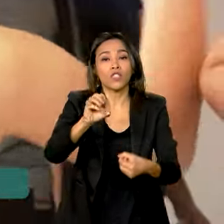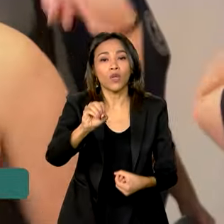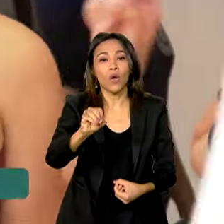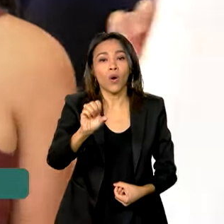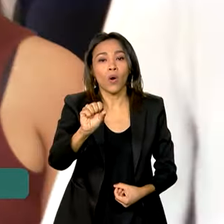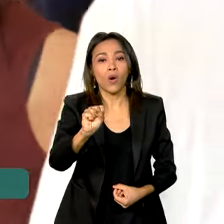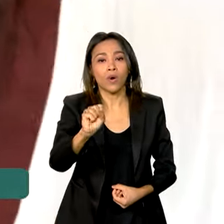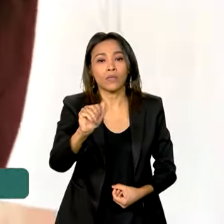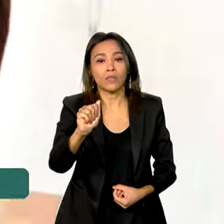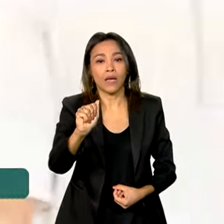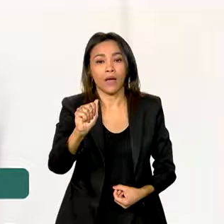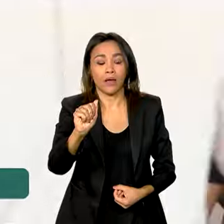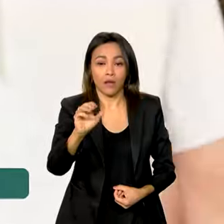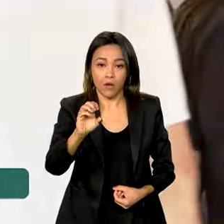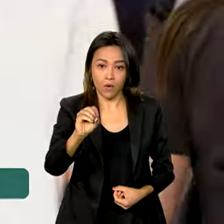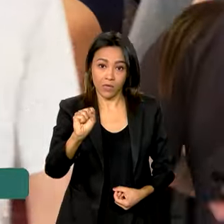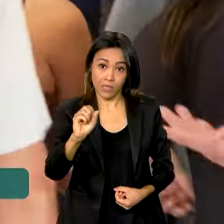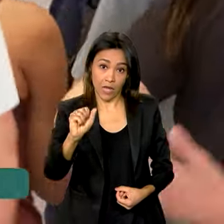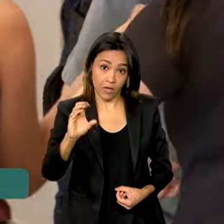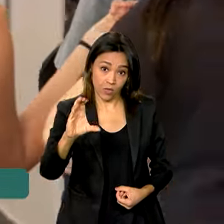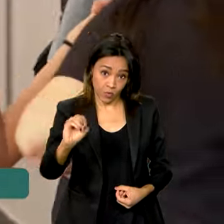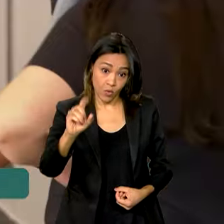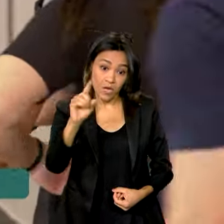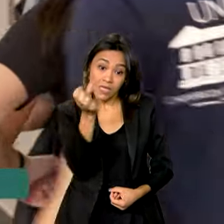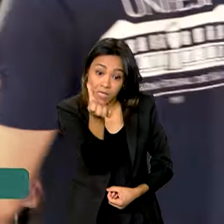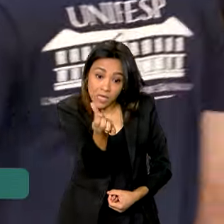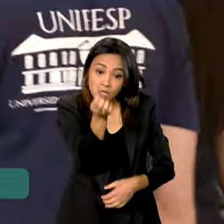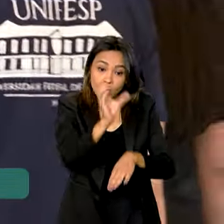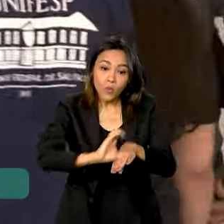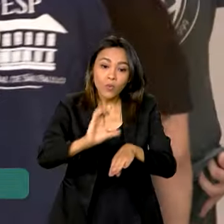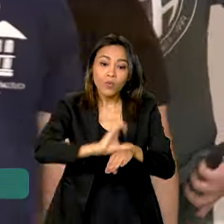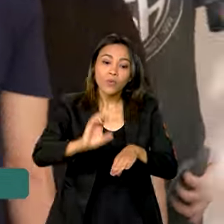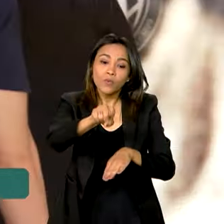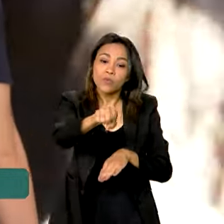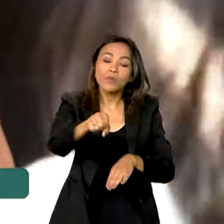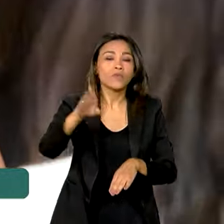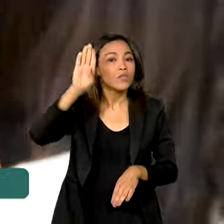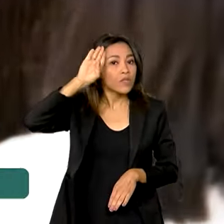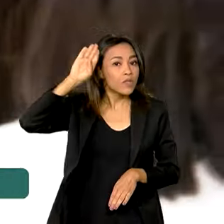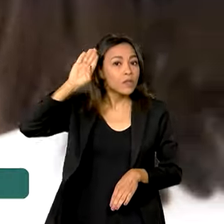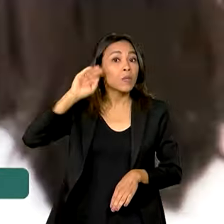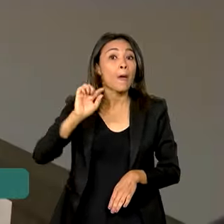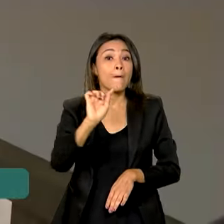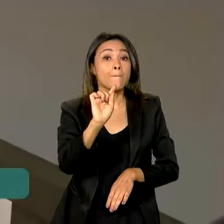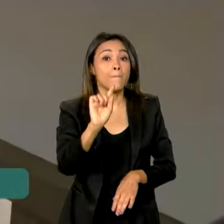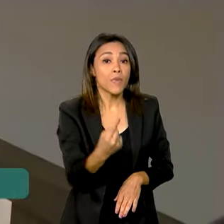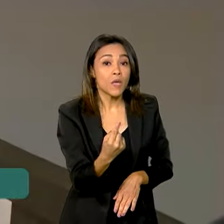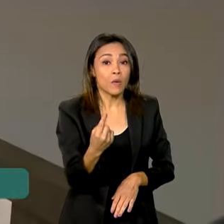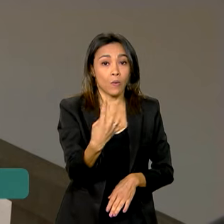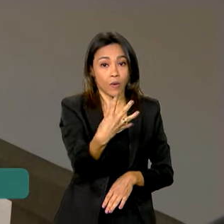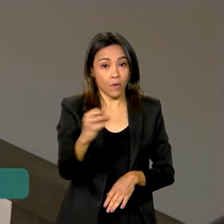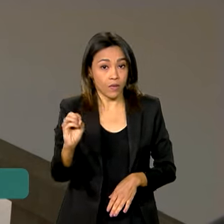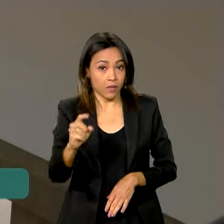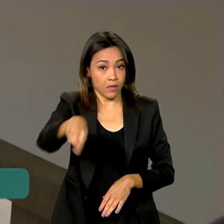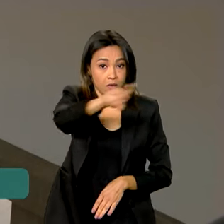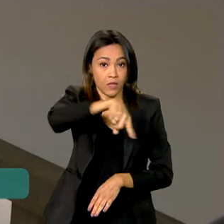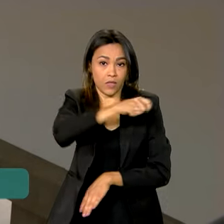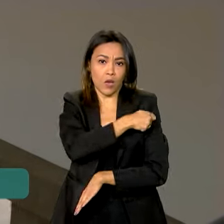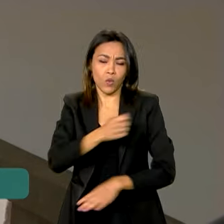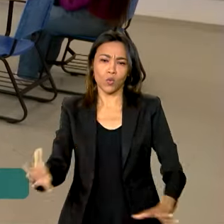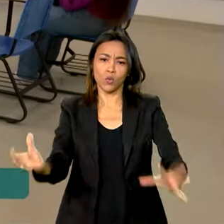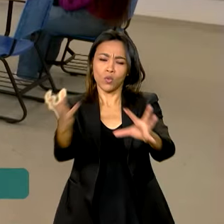seis cursos de graduação, com capacidade para 1.400 alunos. Os investimentos